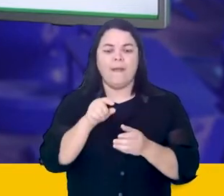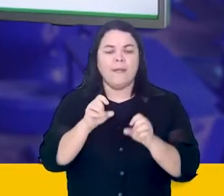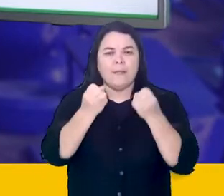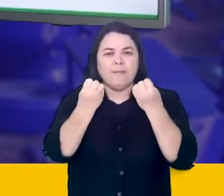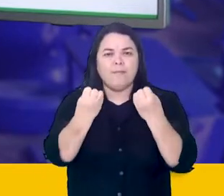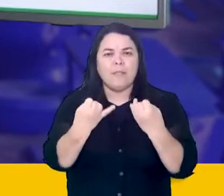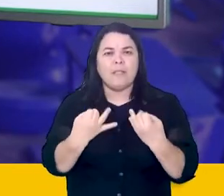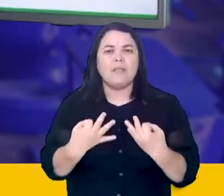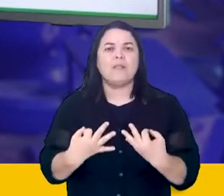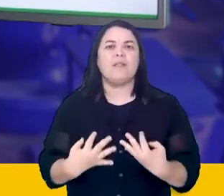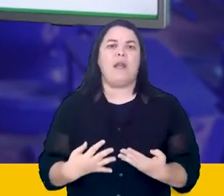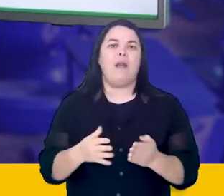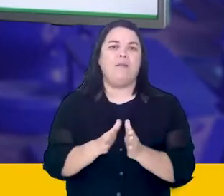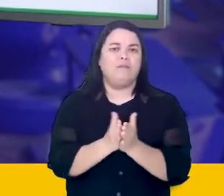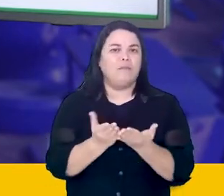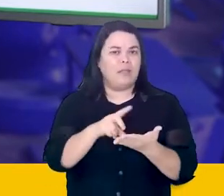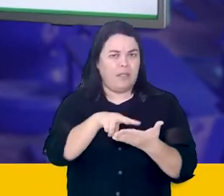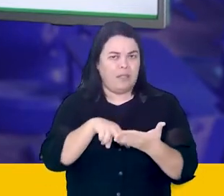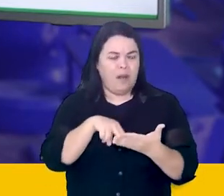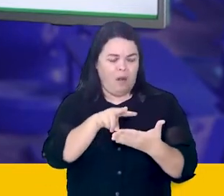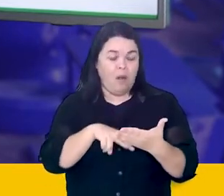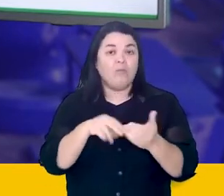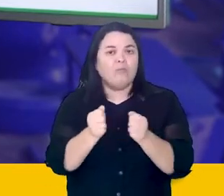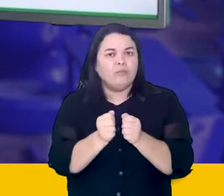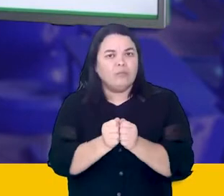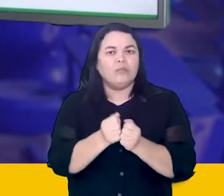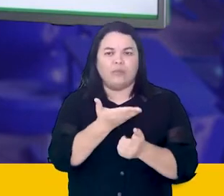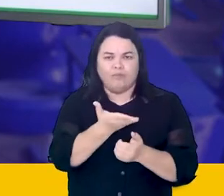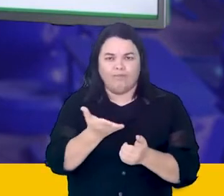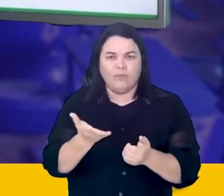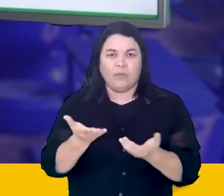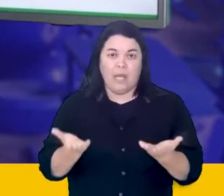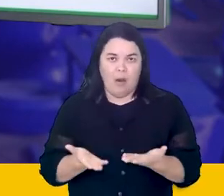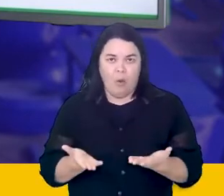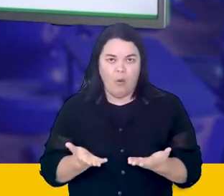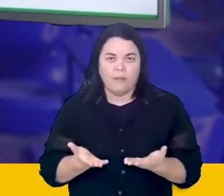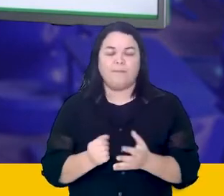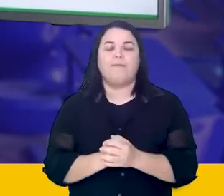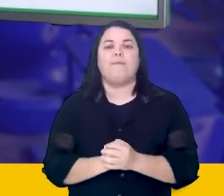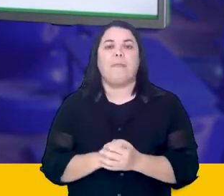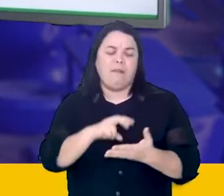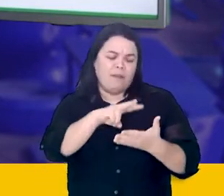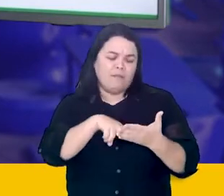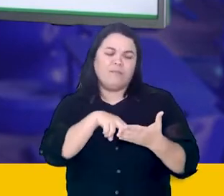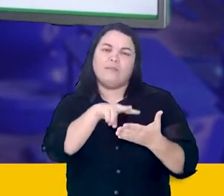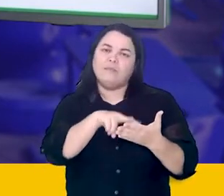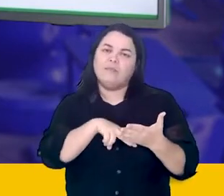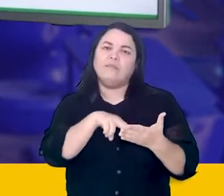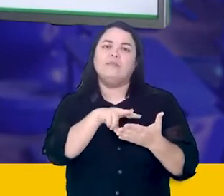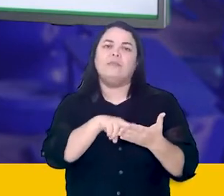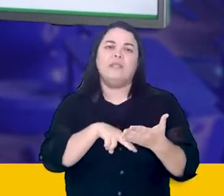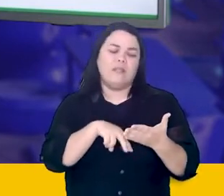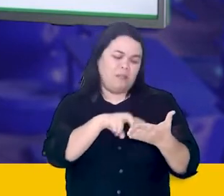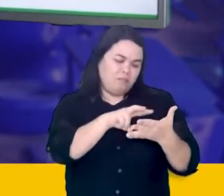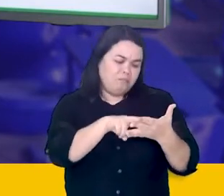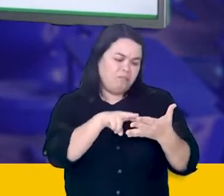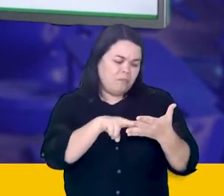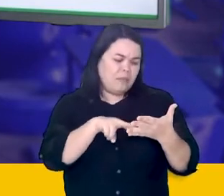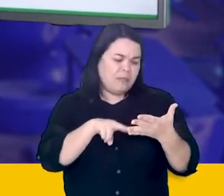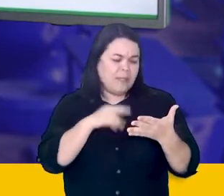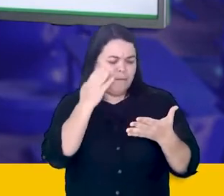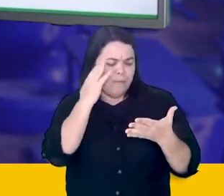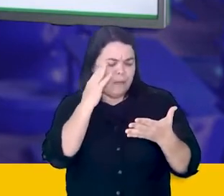estamos aqui também para fazer a correção desse material junto com você, fazer uma pequena leitura também deste material